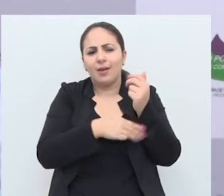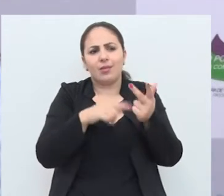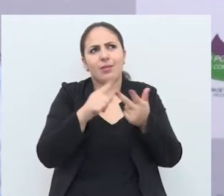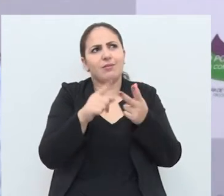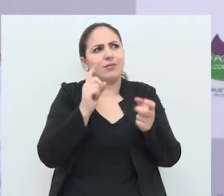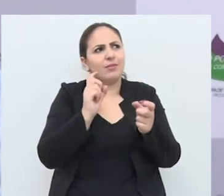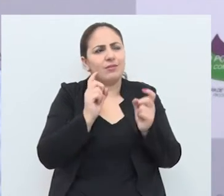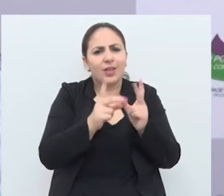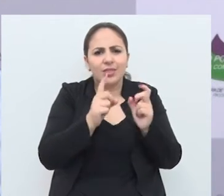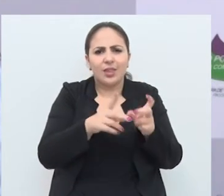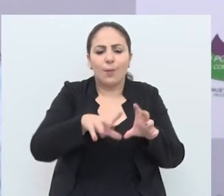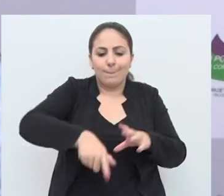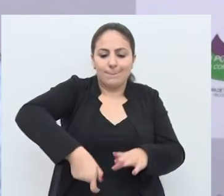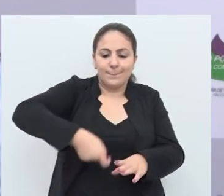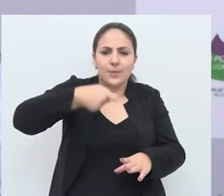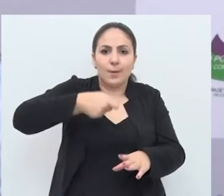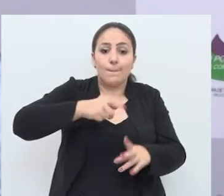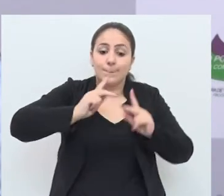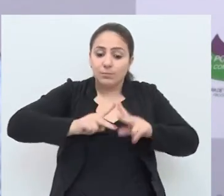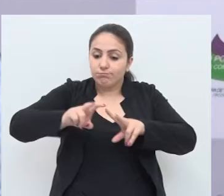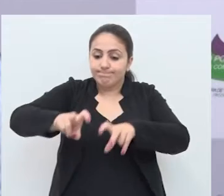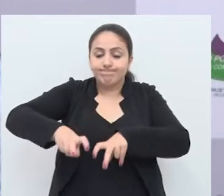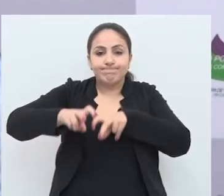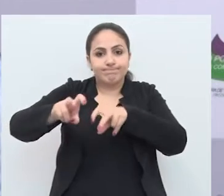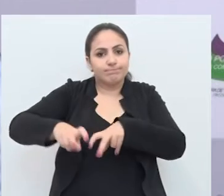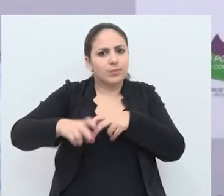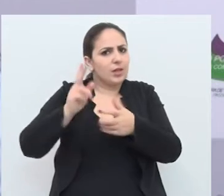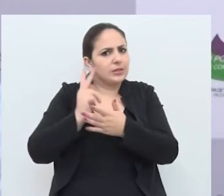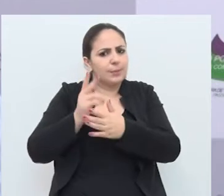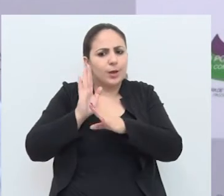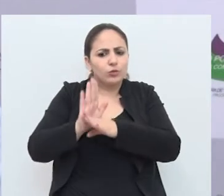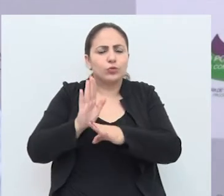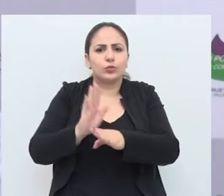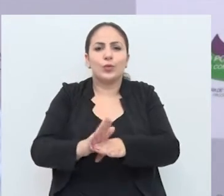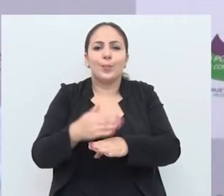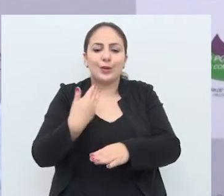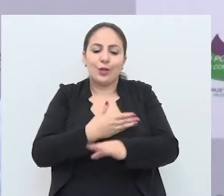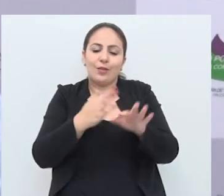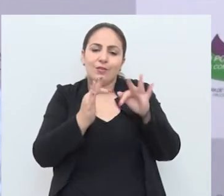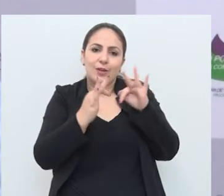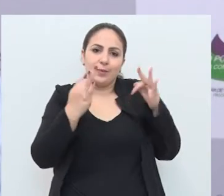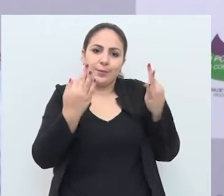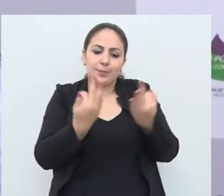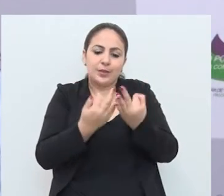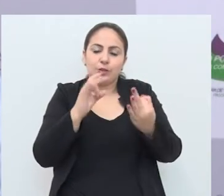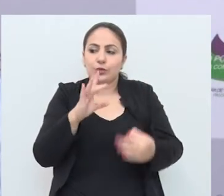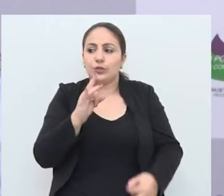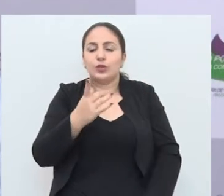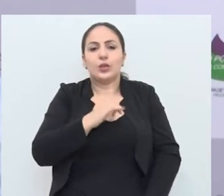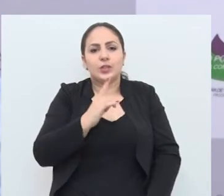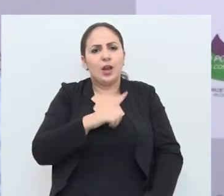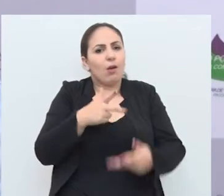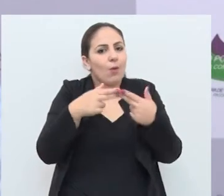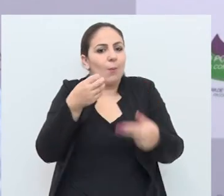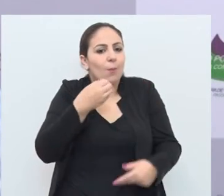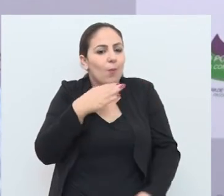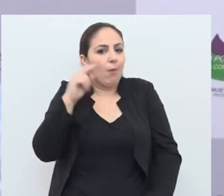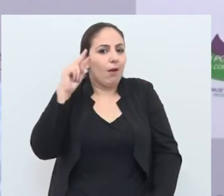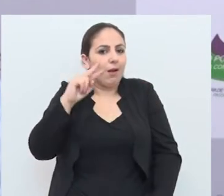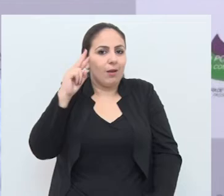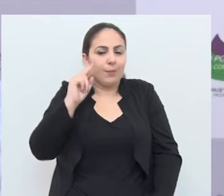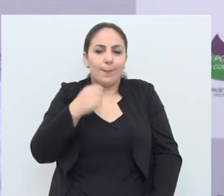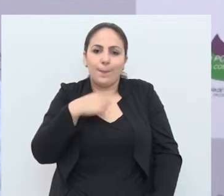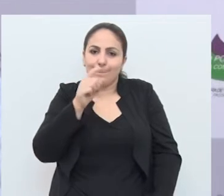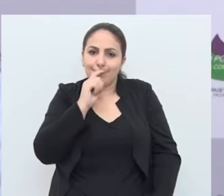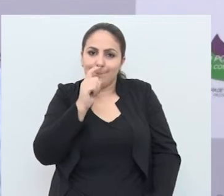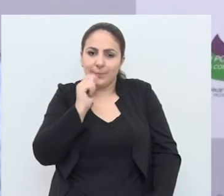mandioca. Foi uma pessoa do interior, mas que deixou um legado para nós, da nossa família. Só tem coisas boas para